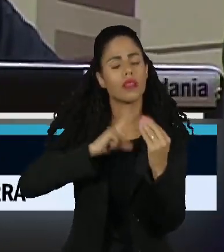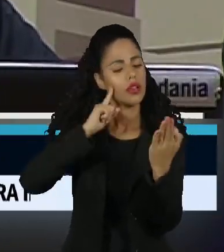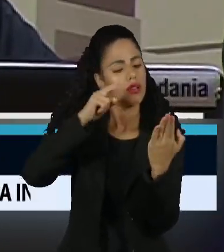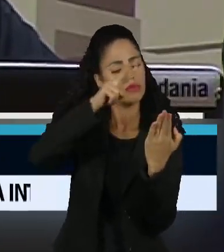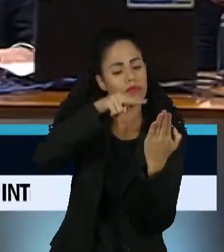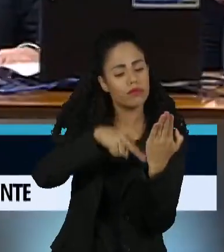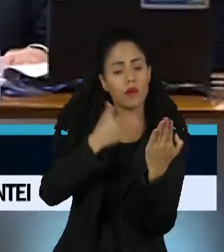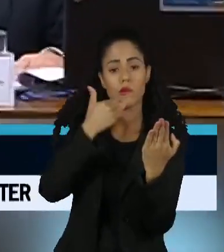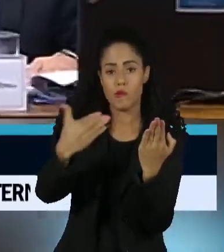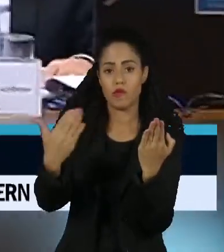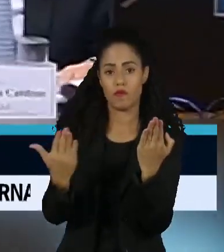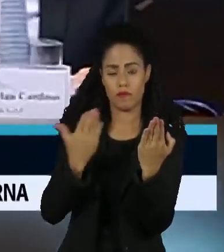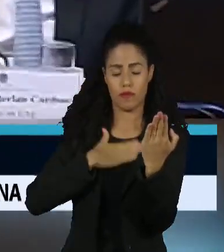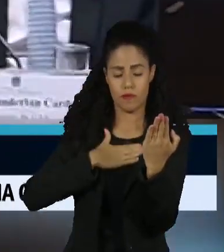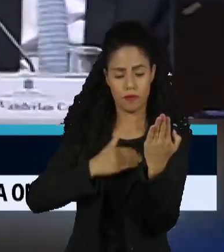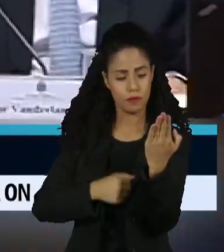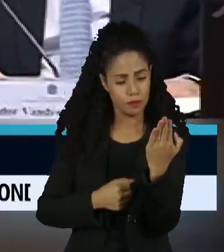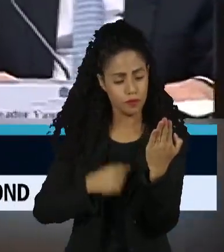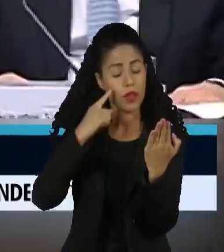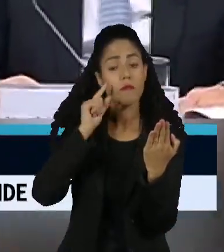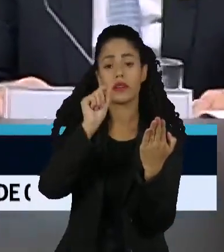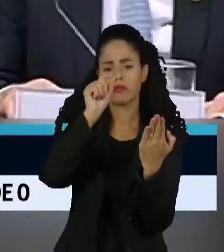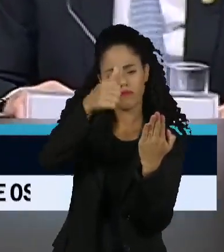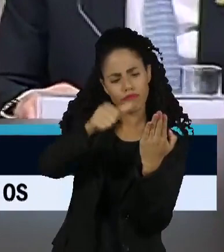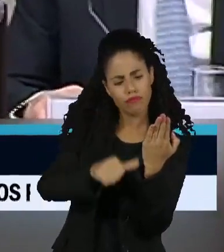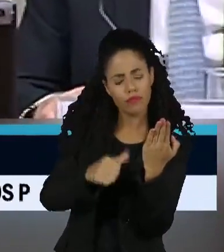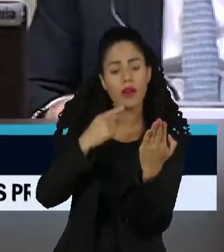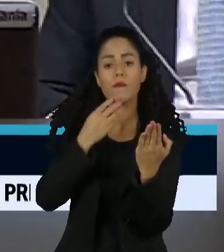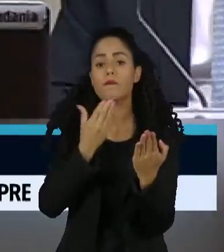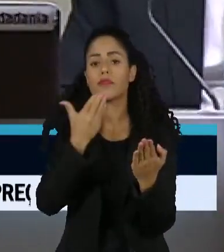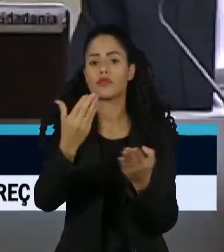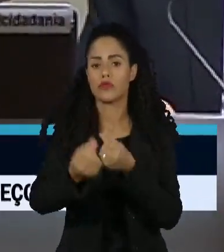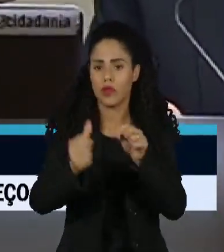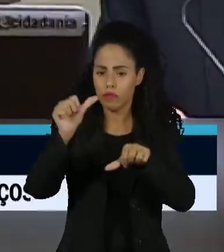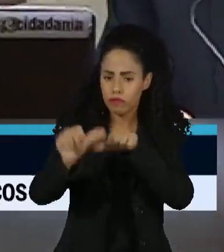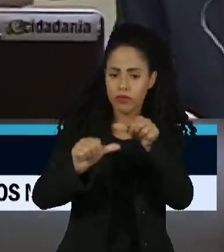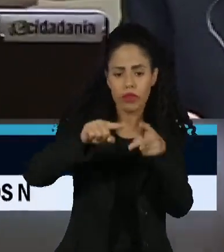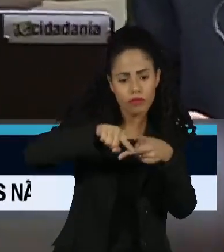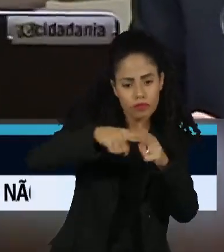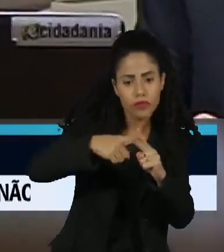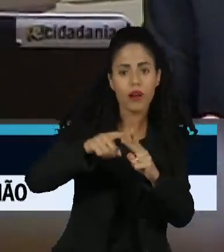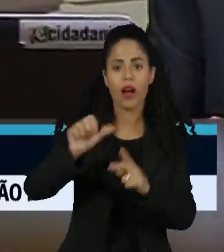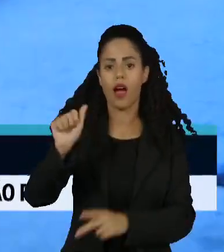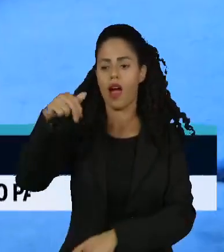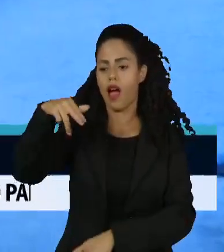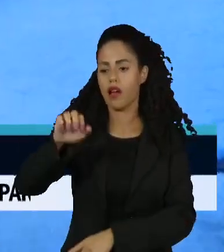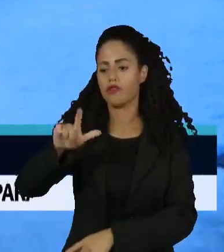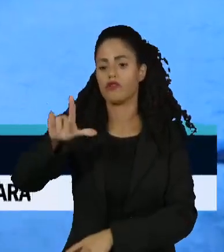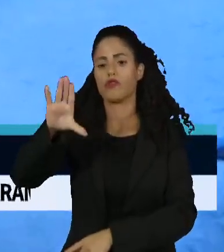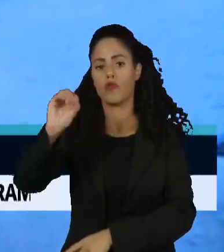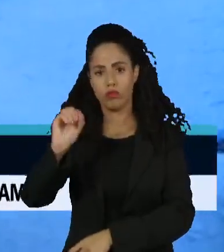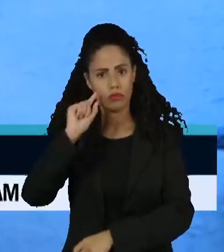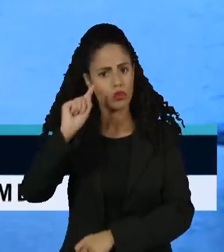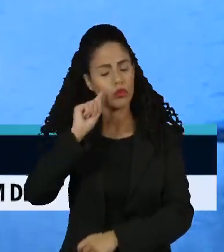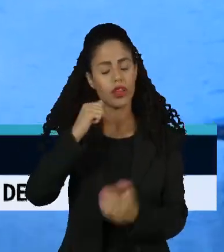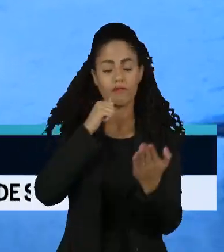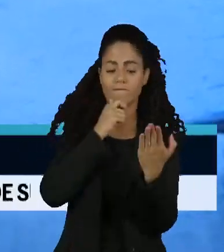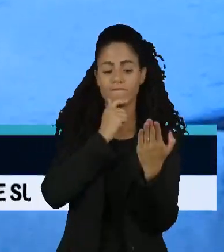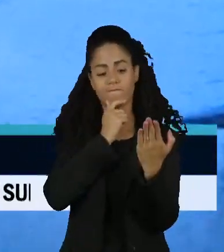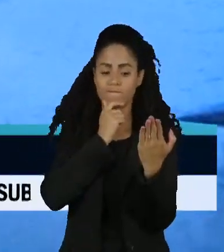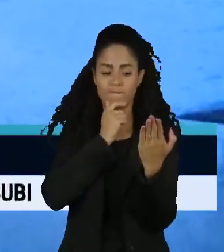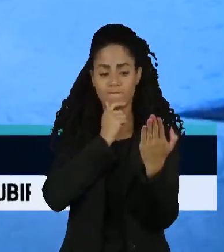essa solicitação. Mas diante do risco de pedido de vista, Ângelo Coronel voltou atrás. Isso deve ser